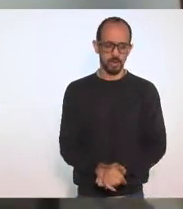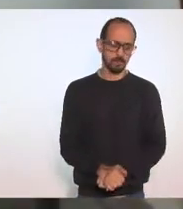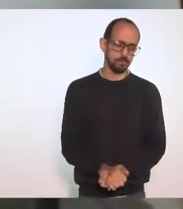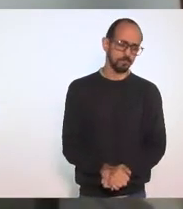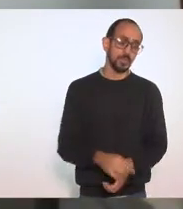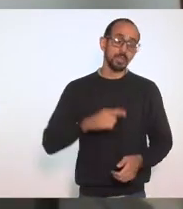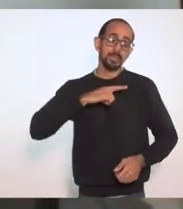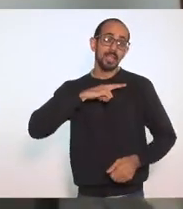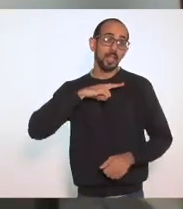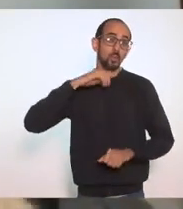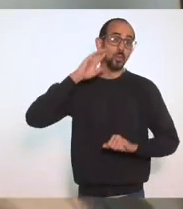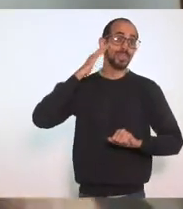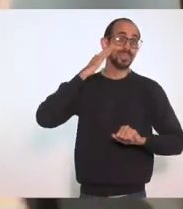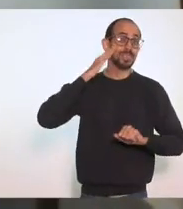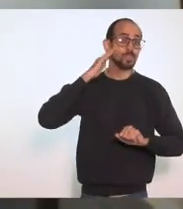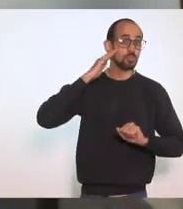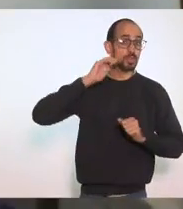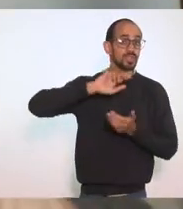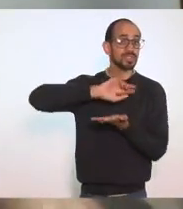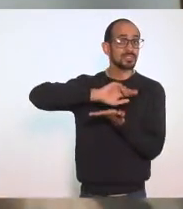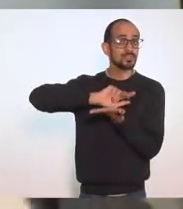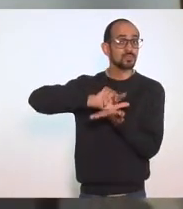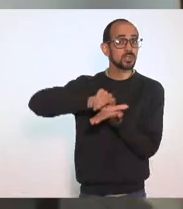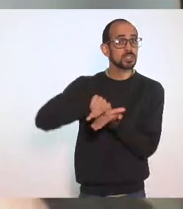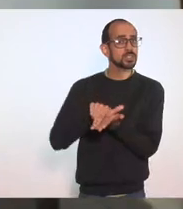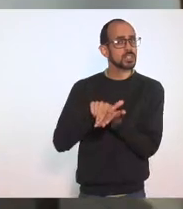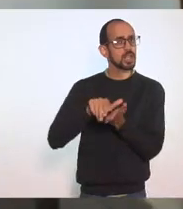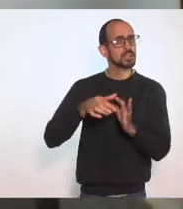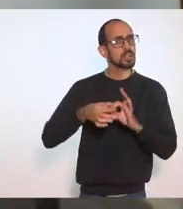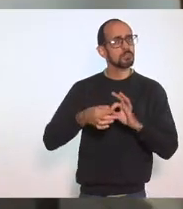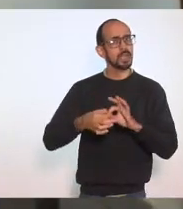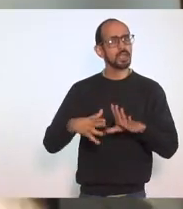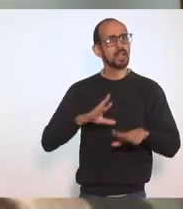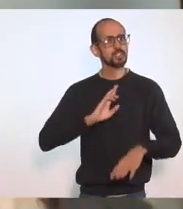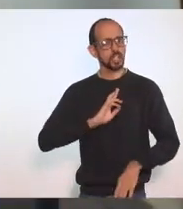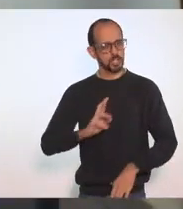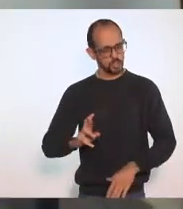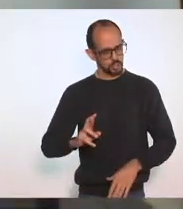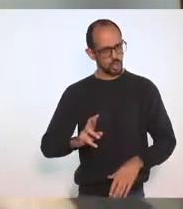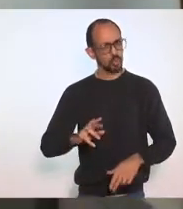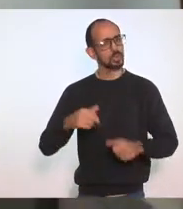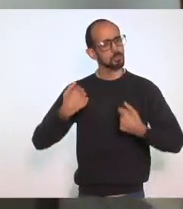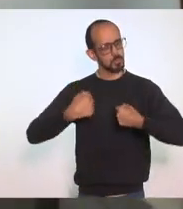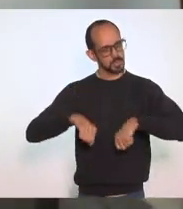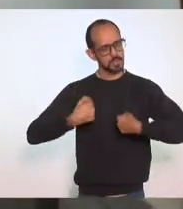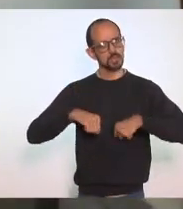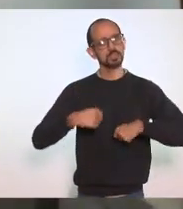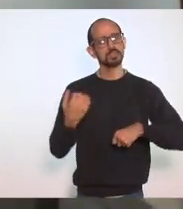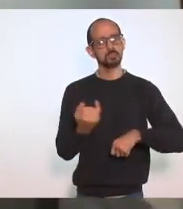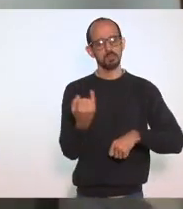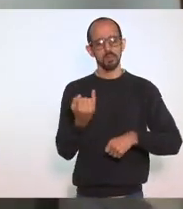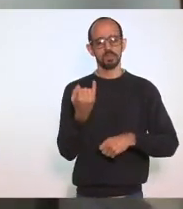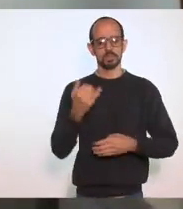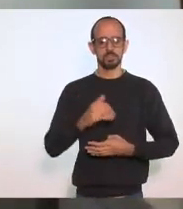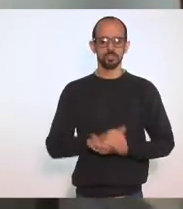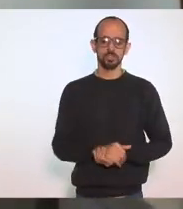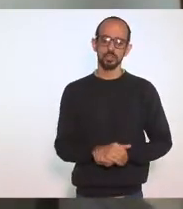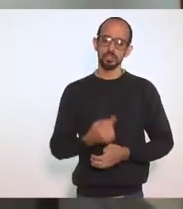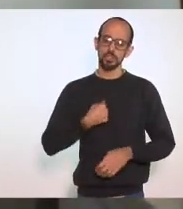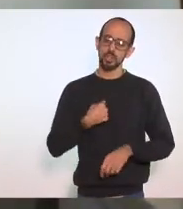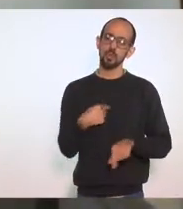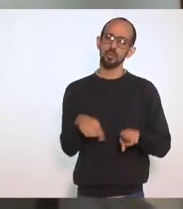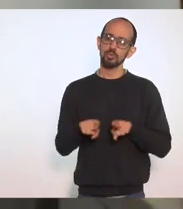entendimento Dessa diversidade Dessa liberdade Religiosa Que tem que existir E aí Eu me